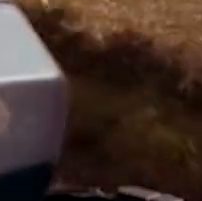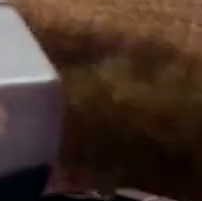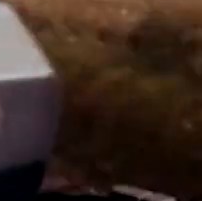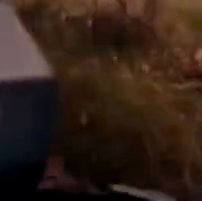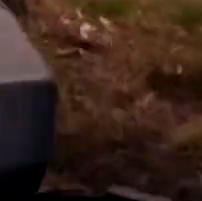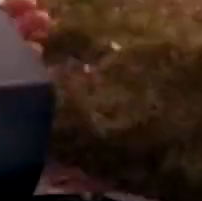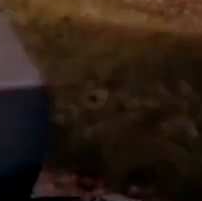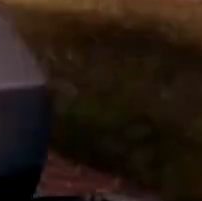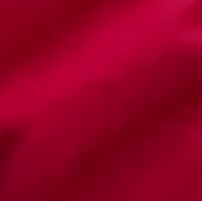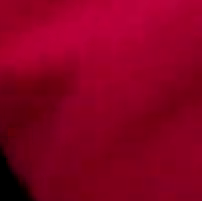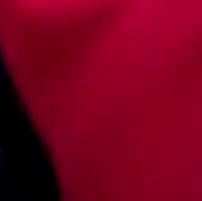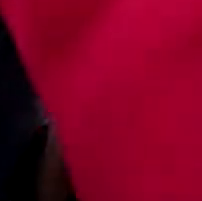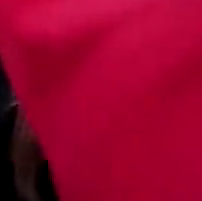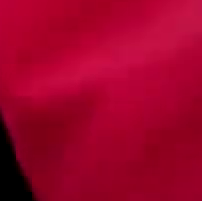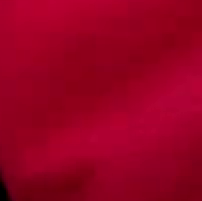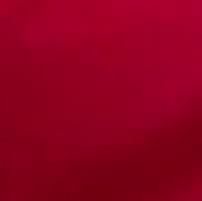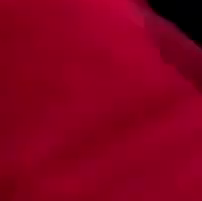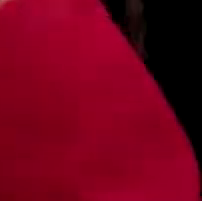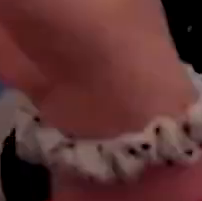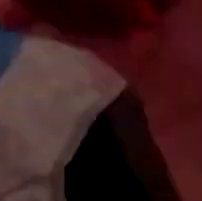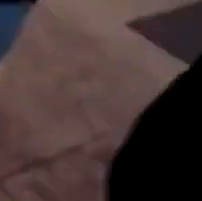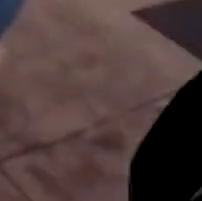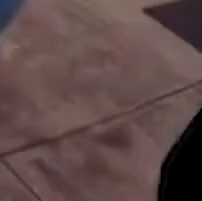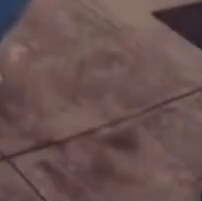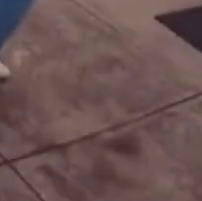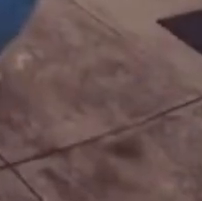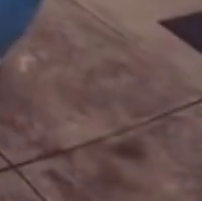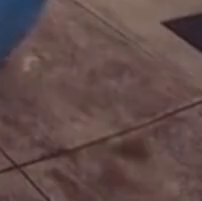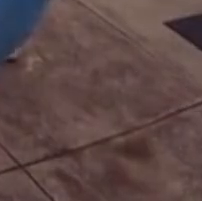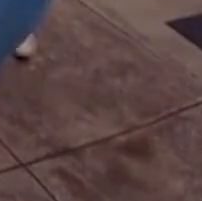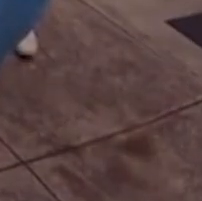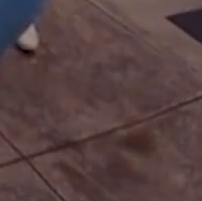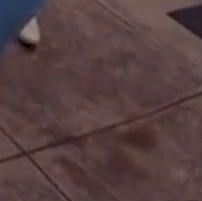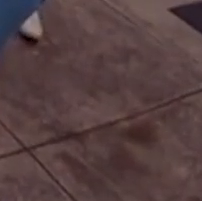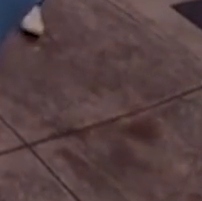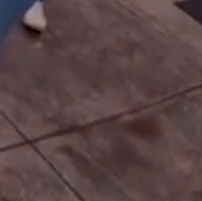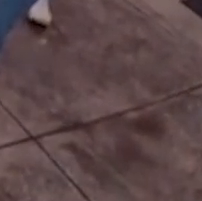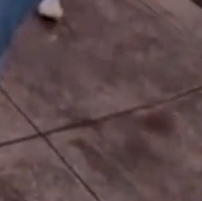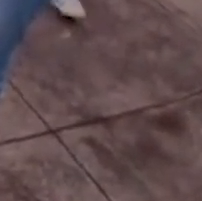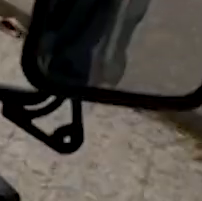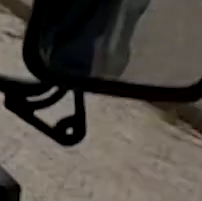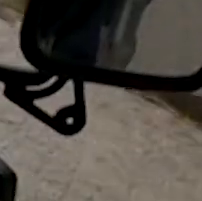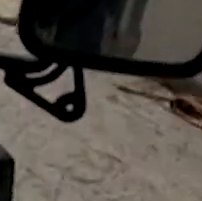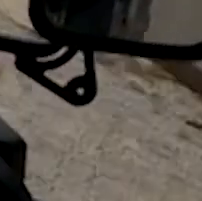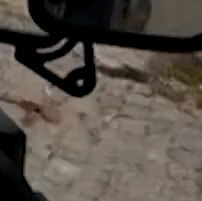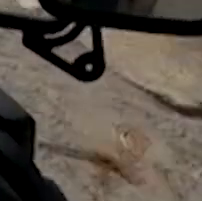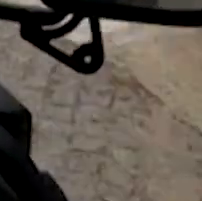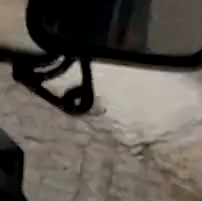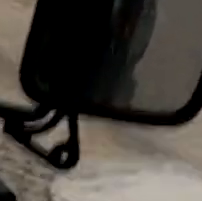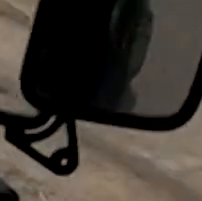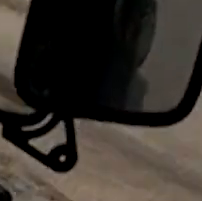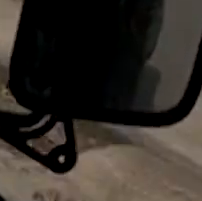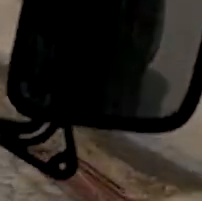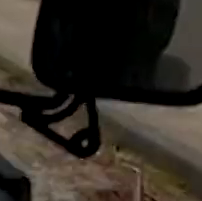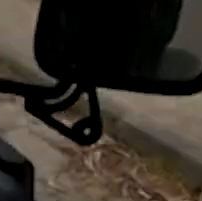Surgem até novas formas de celebrar as despedidas de solteiro ou de relação Há quem prefira fazê-lo com tração às quatro rodas Quem providencia este